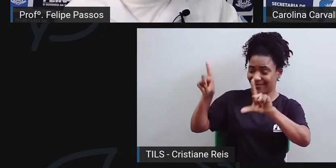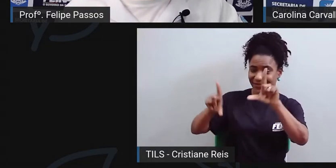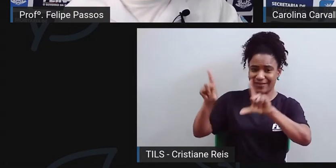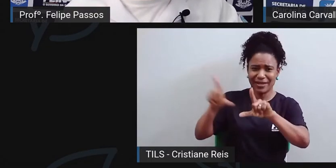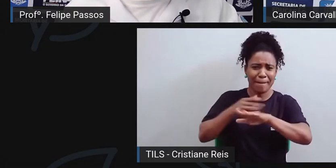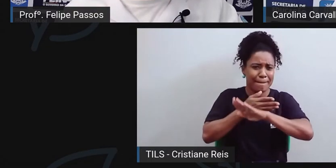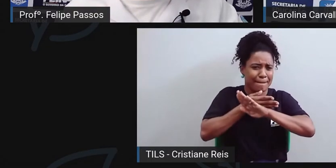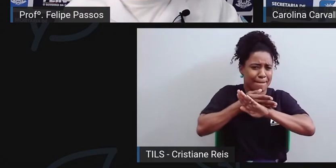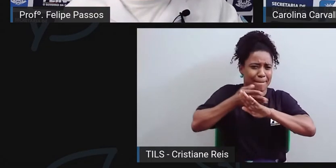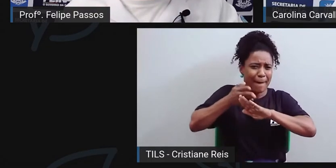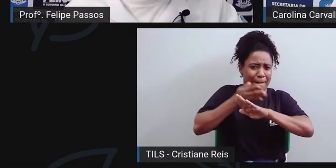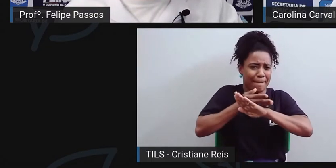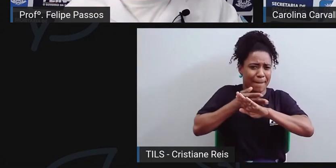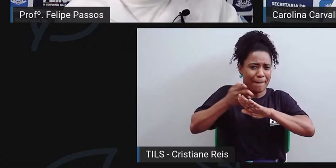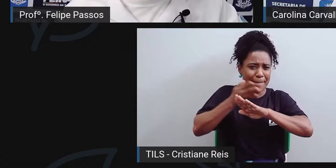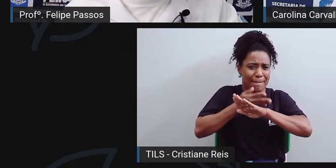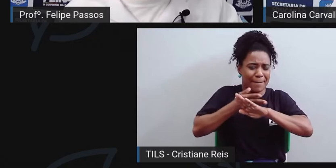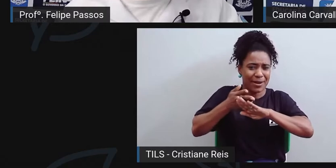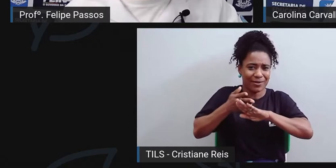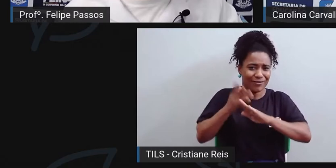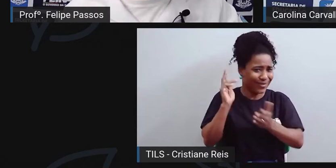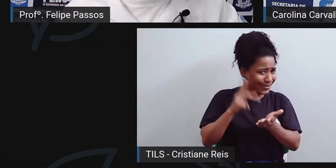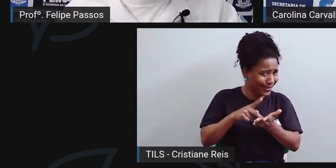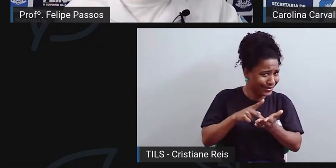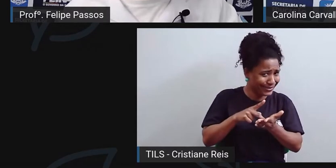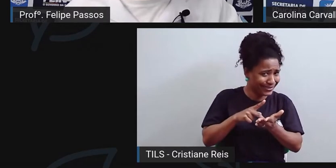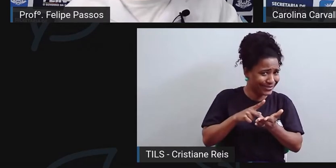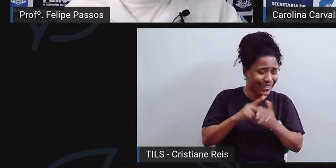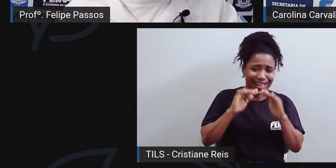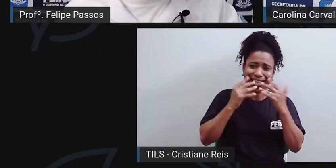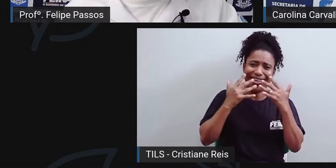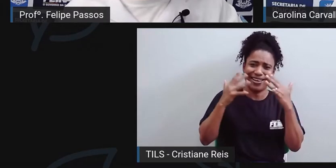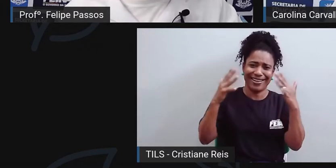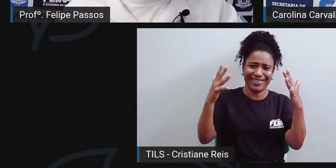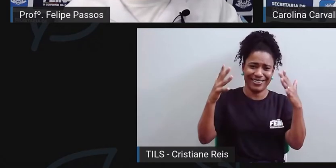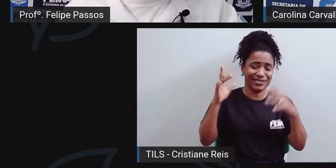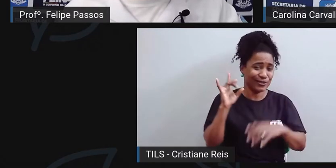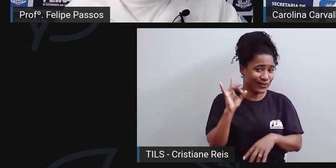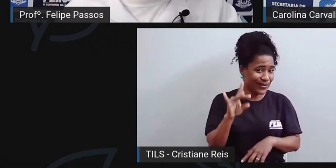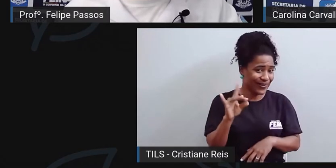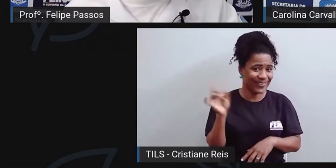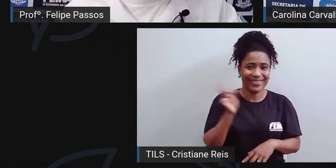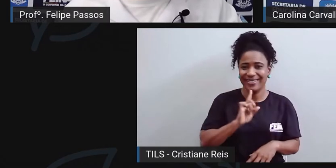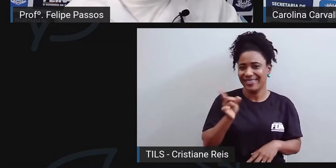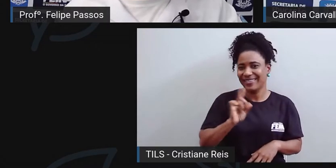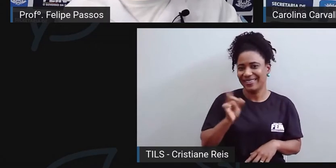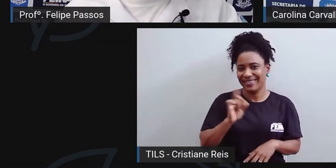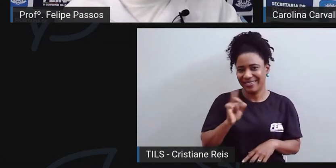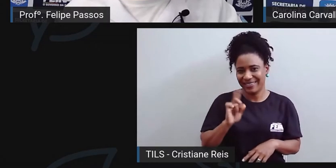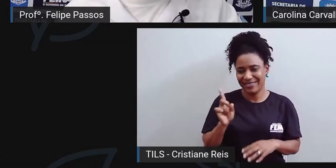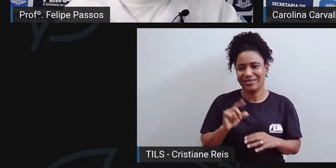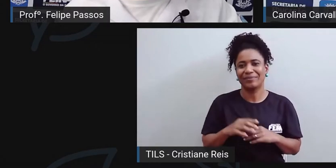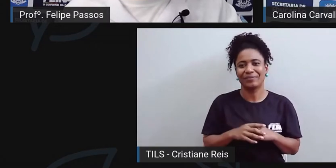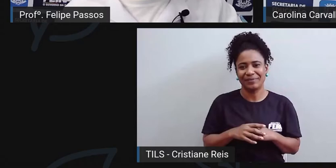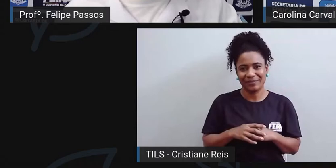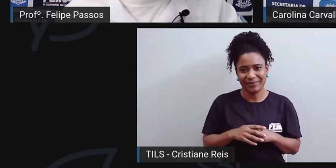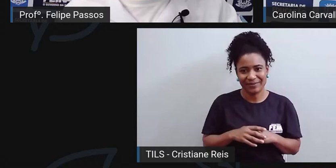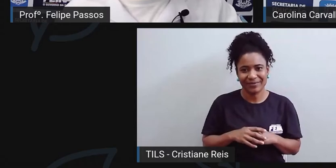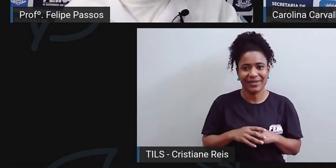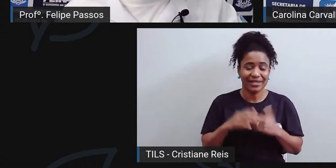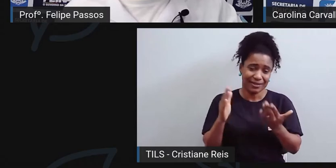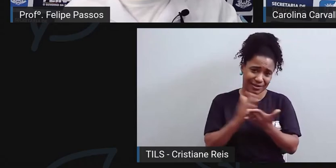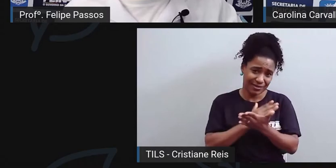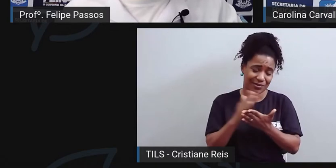super brancos, aquilo dificilmente foi resultado de um clareamento só. Então, aquilo tem todas algumas